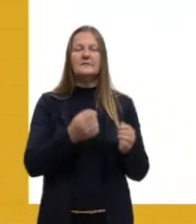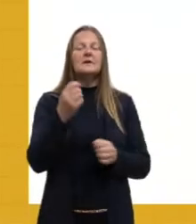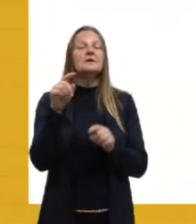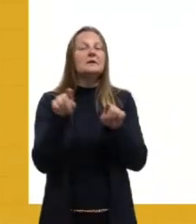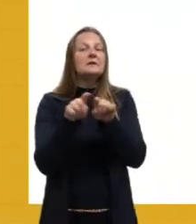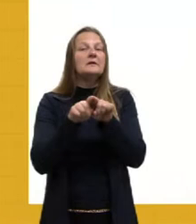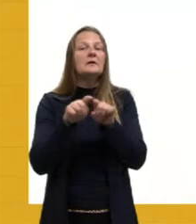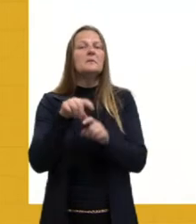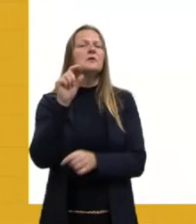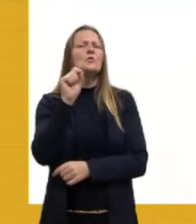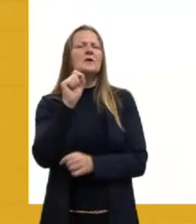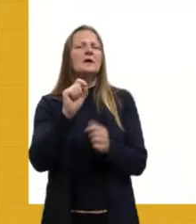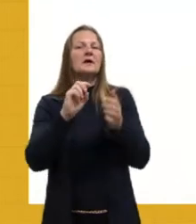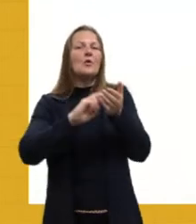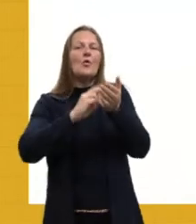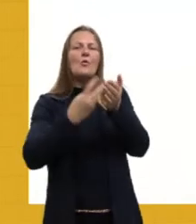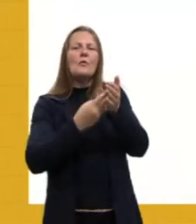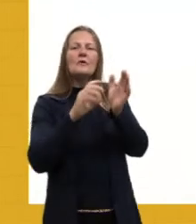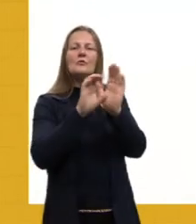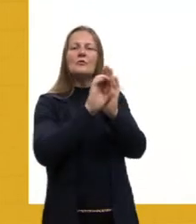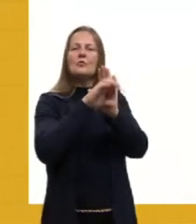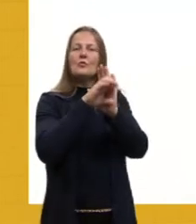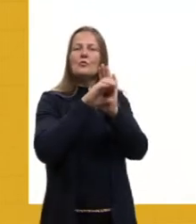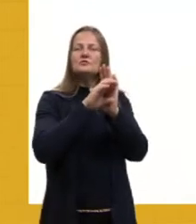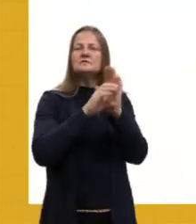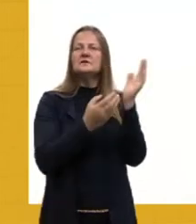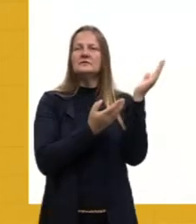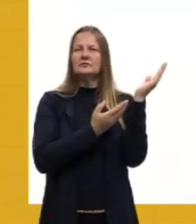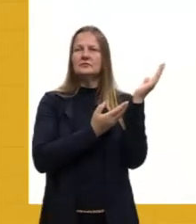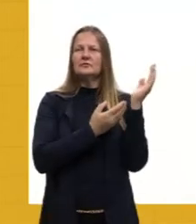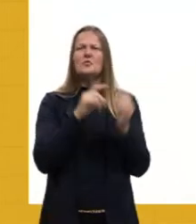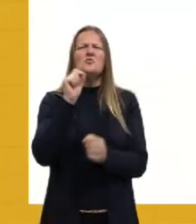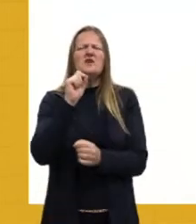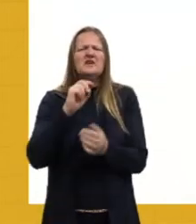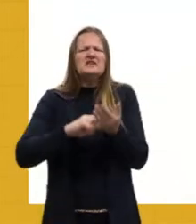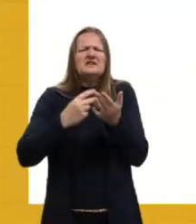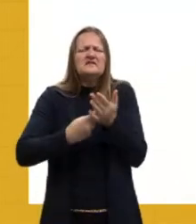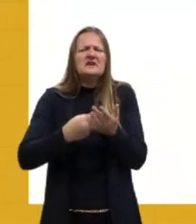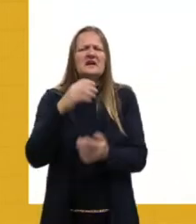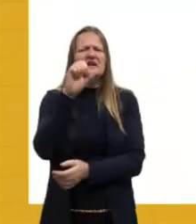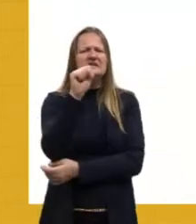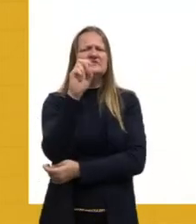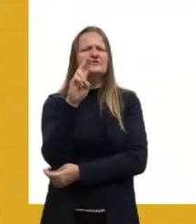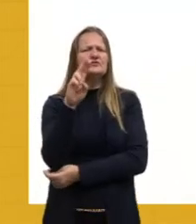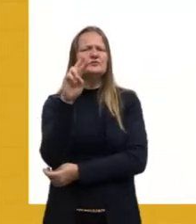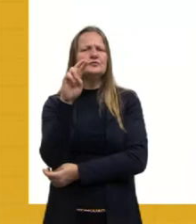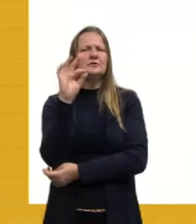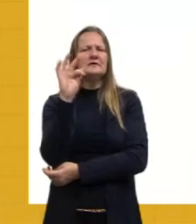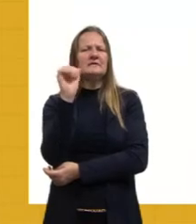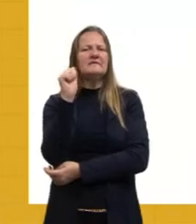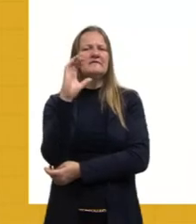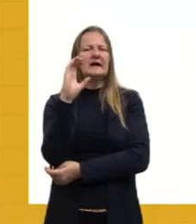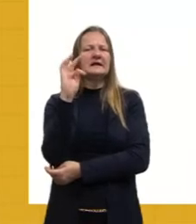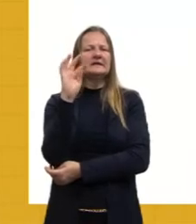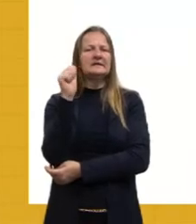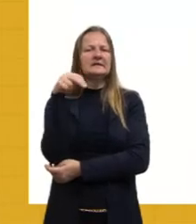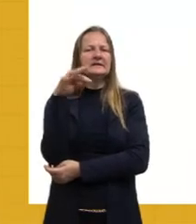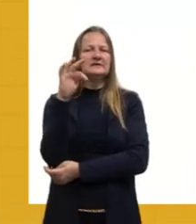o que que são os surfactantes, então, E biosurfactantes. Relembrando, né? Ou